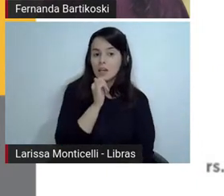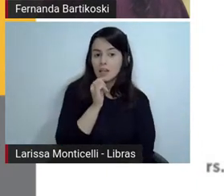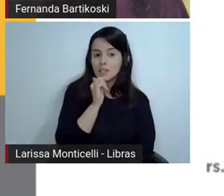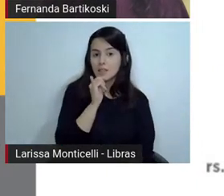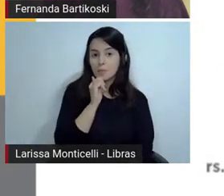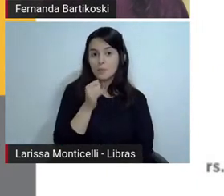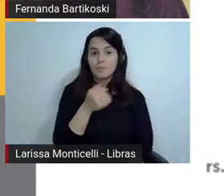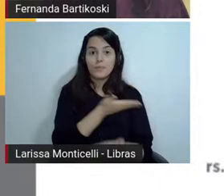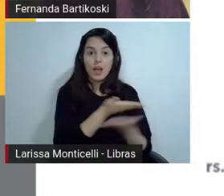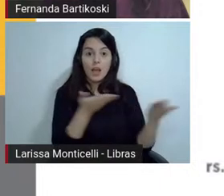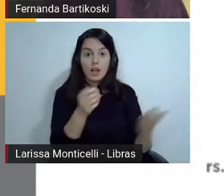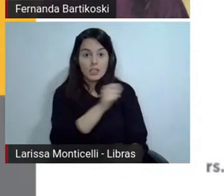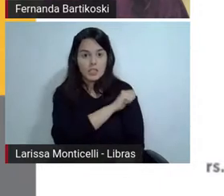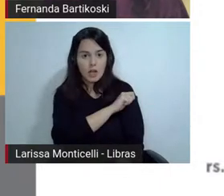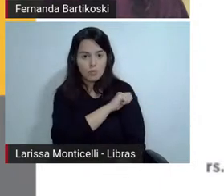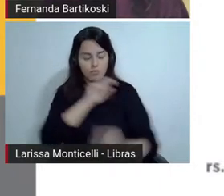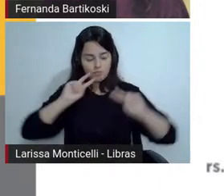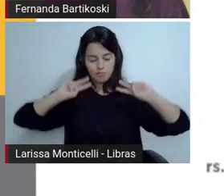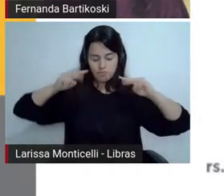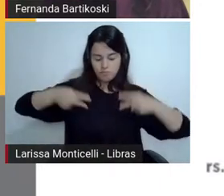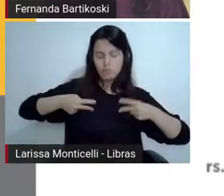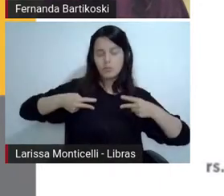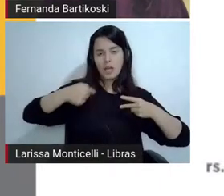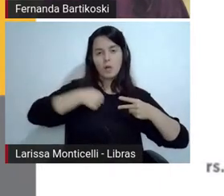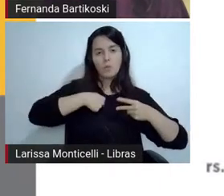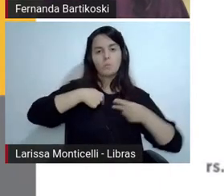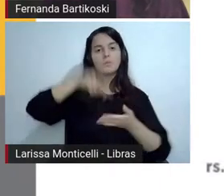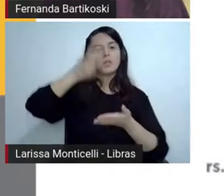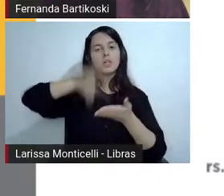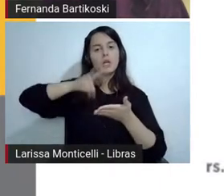está dada, né? Ela precisa ser construída.